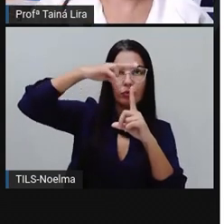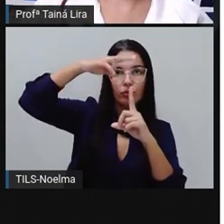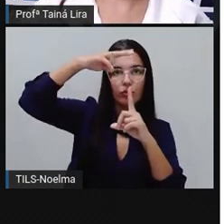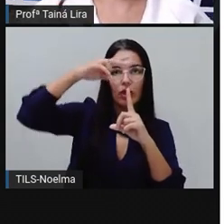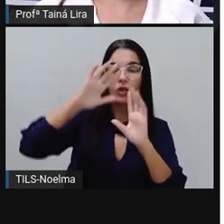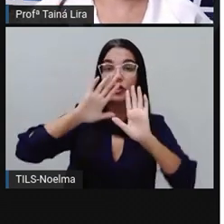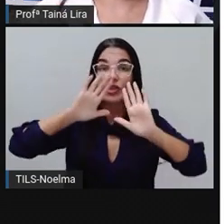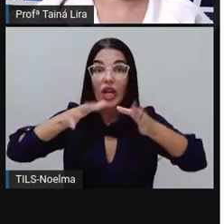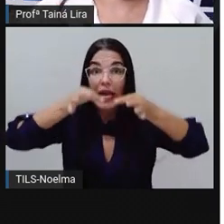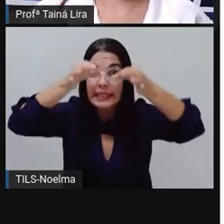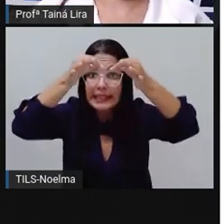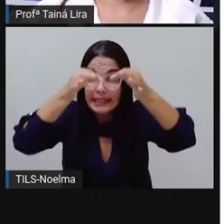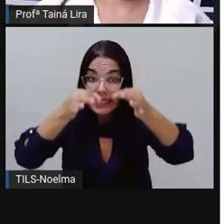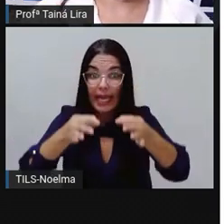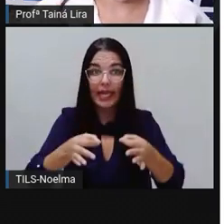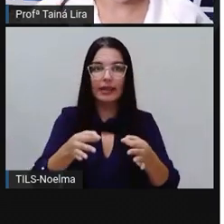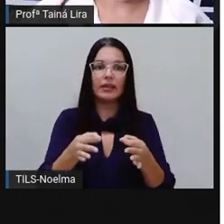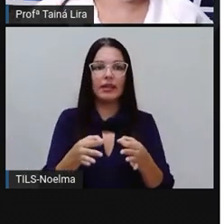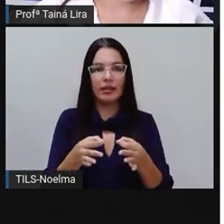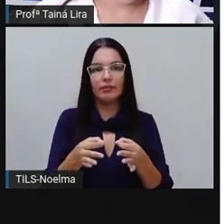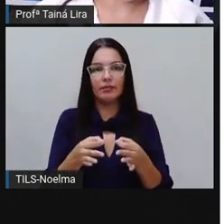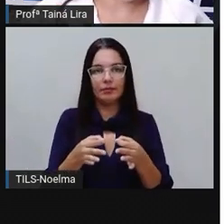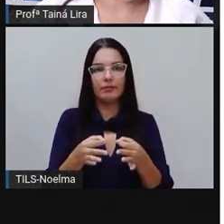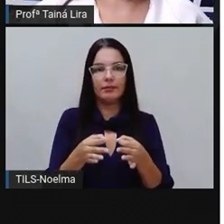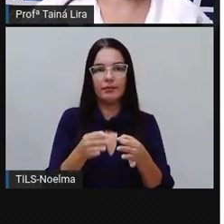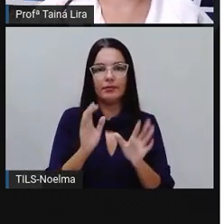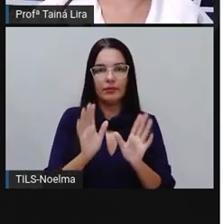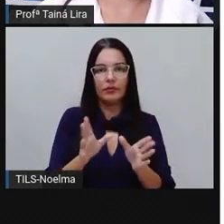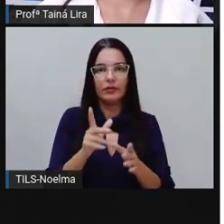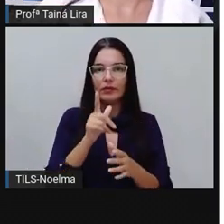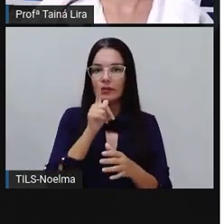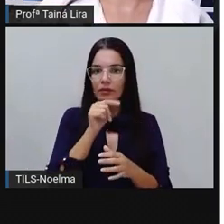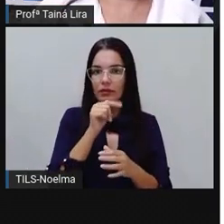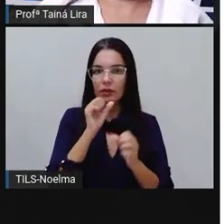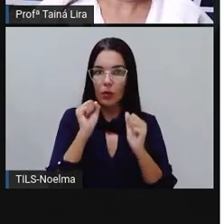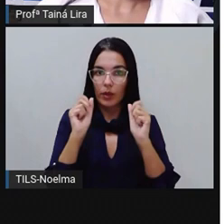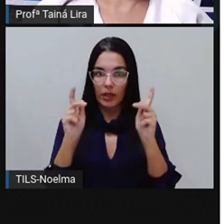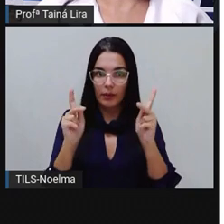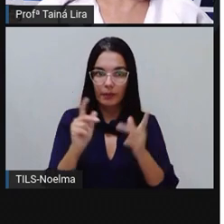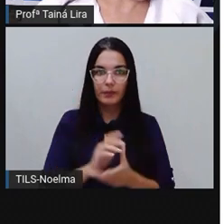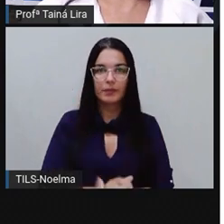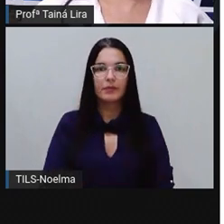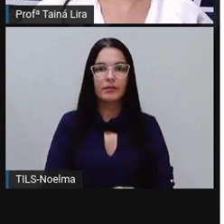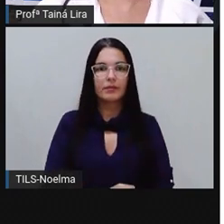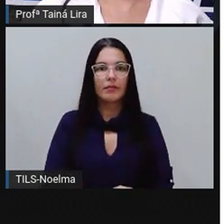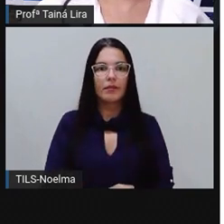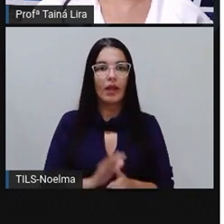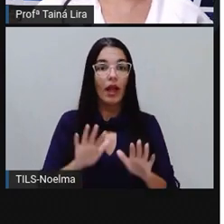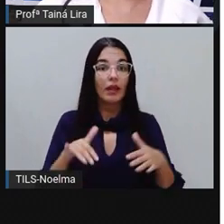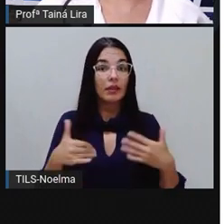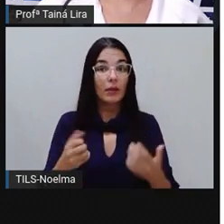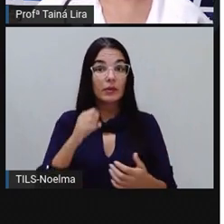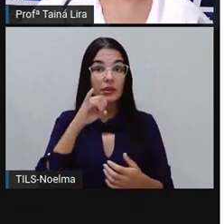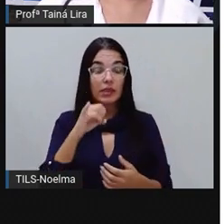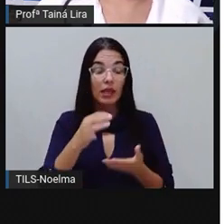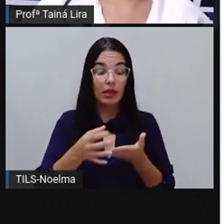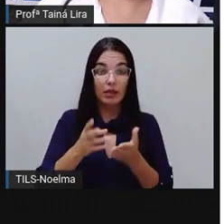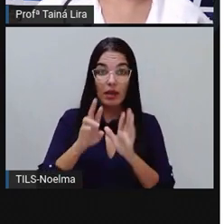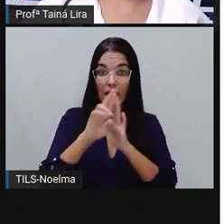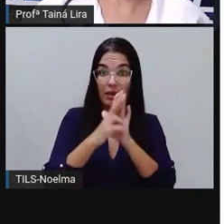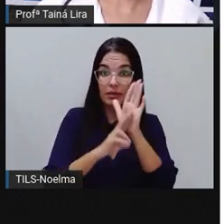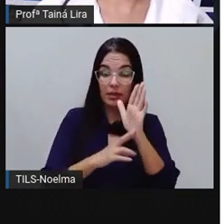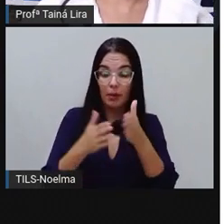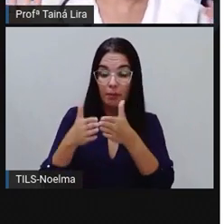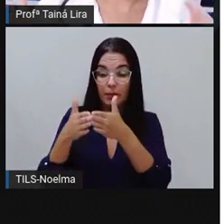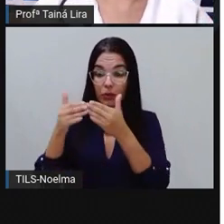convencional. Porque eu tenho uma quantidade exata de água, tá bom? Então, se a receita pedir um litro e eu colocar um